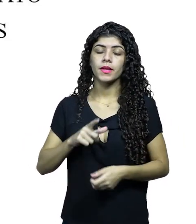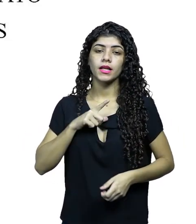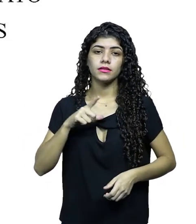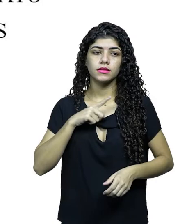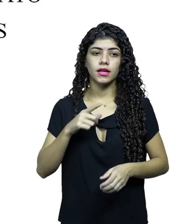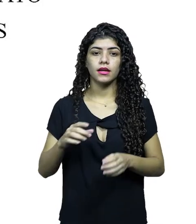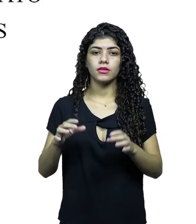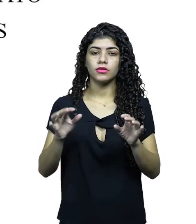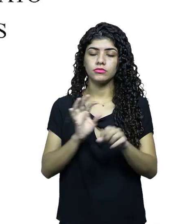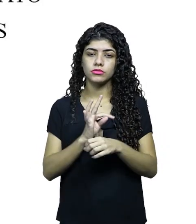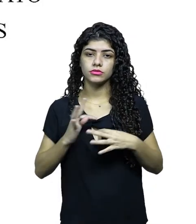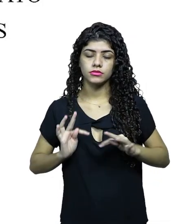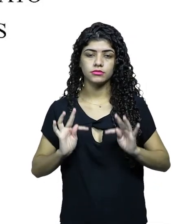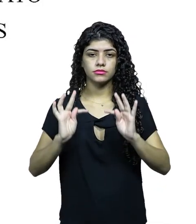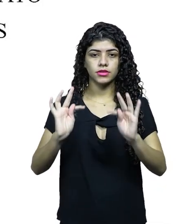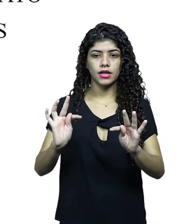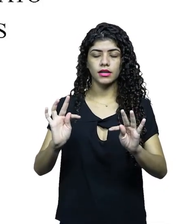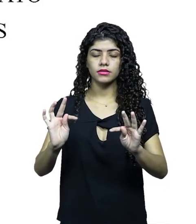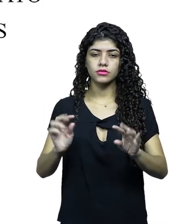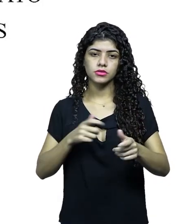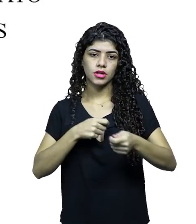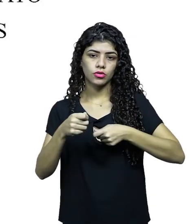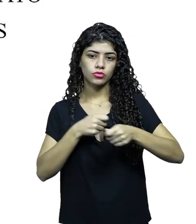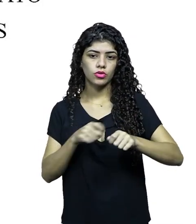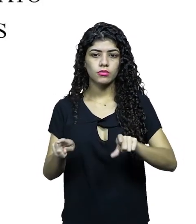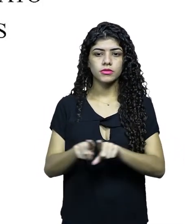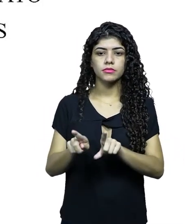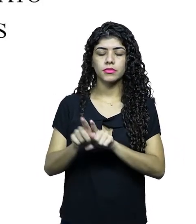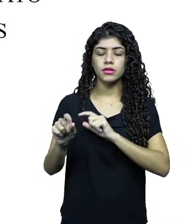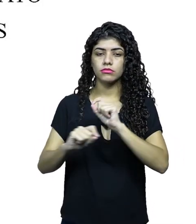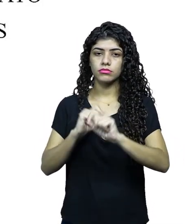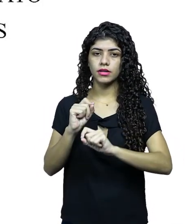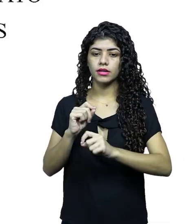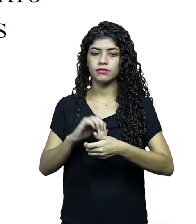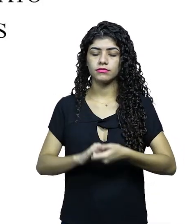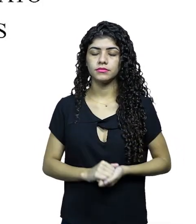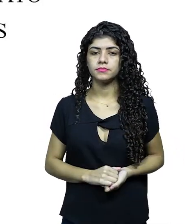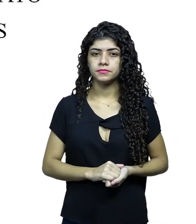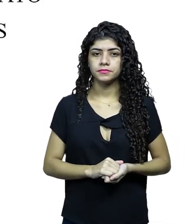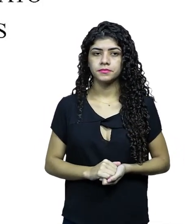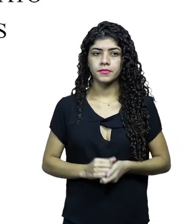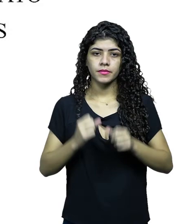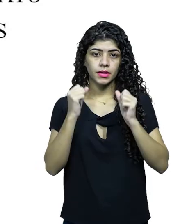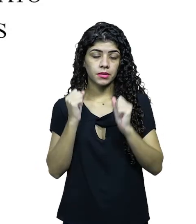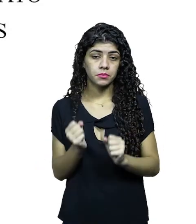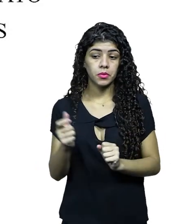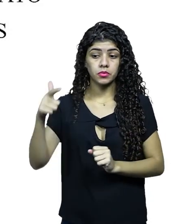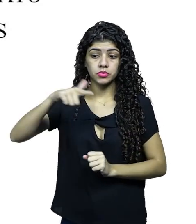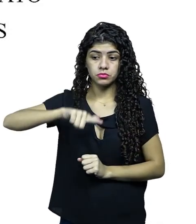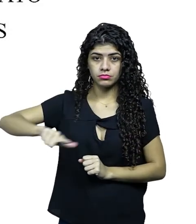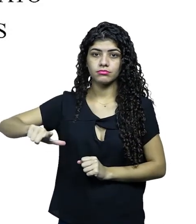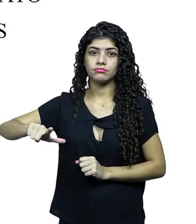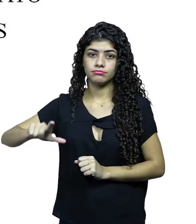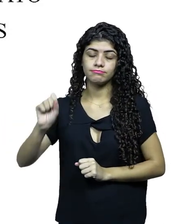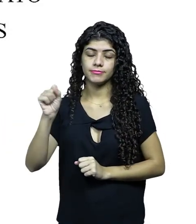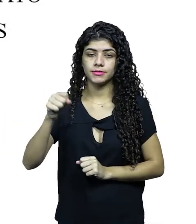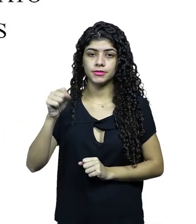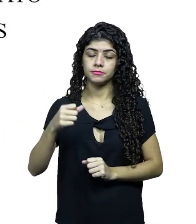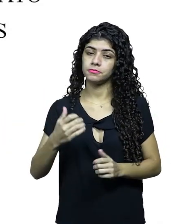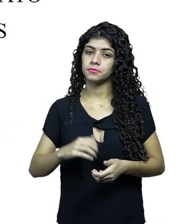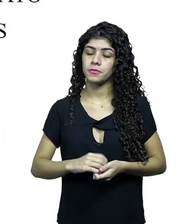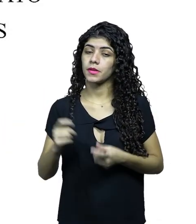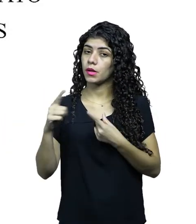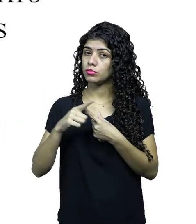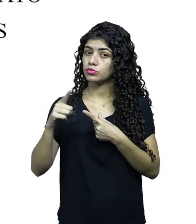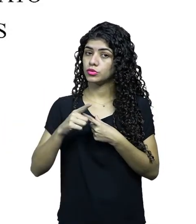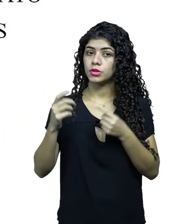tem elementos técnicos, artísticos, econômicos, de uma forma que ela é tão pré-definida que ela pode ser replicada,